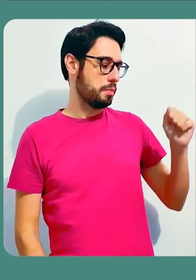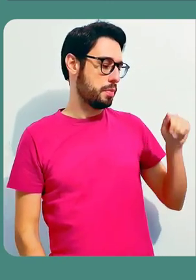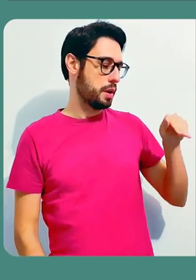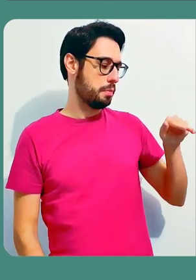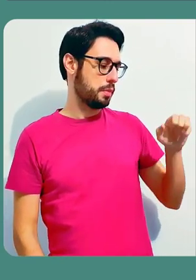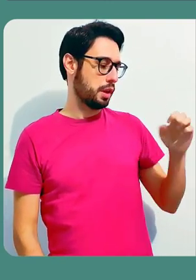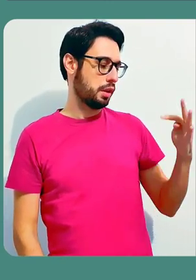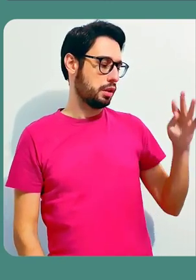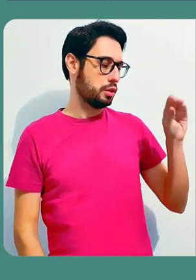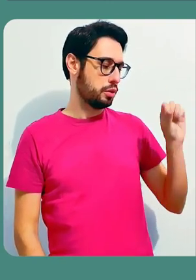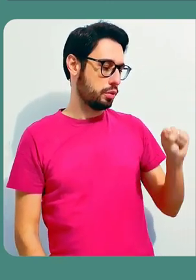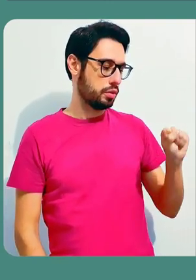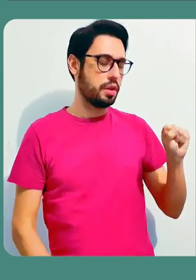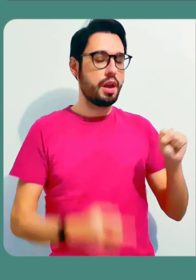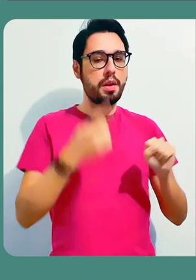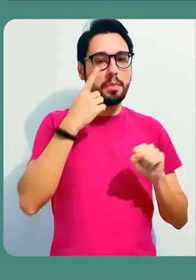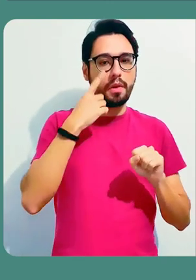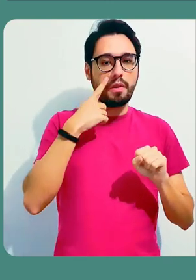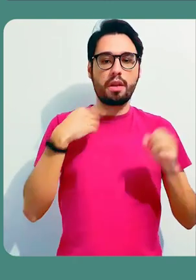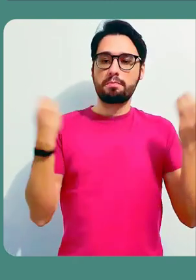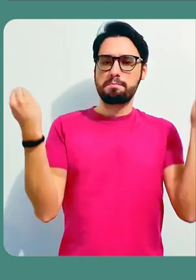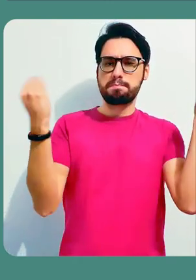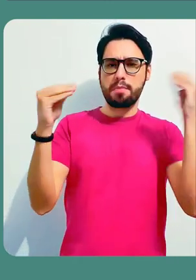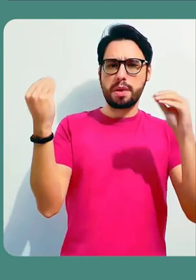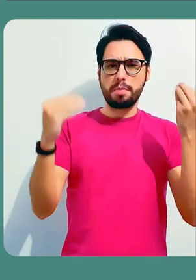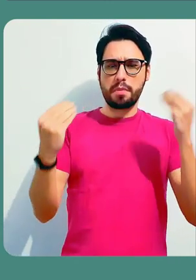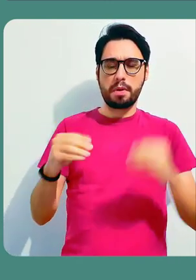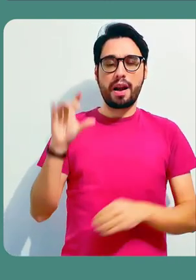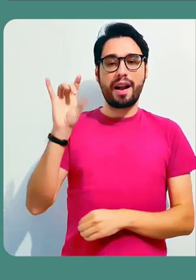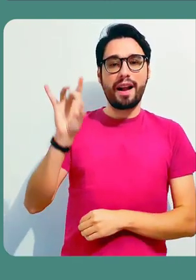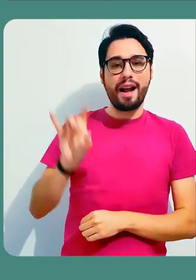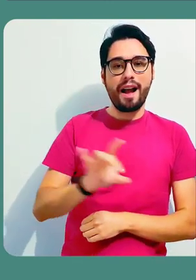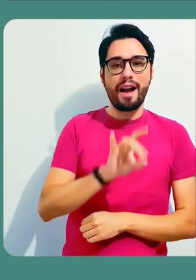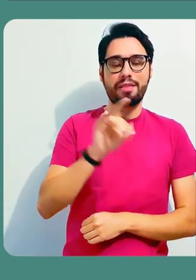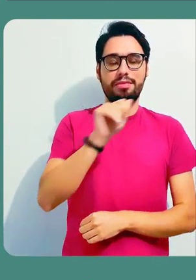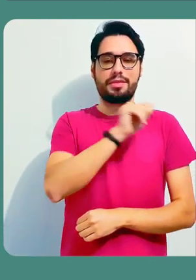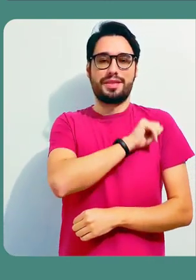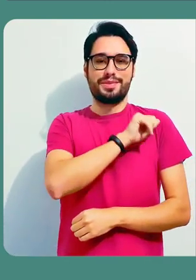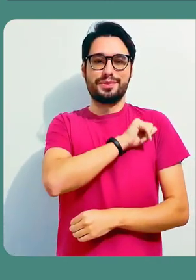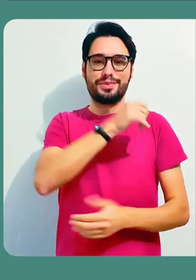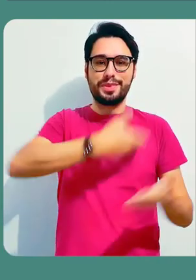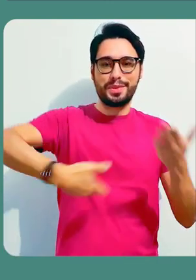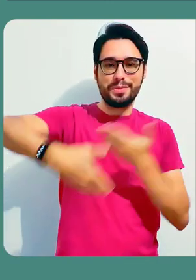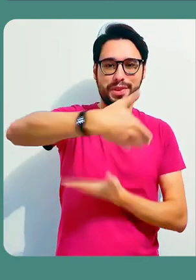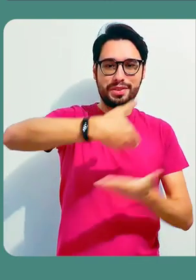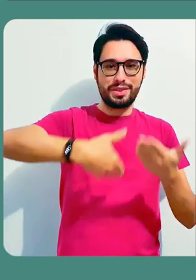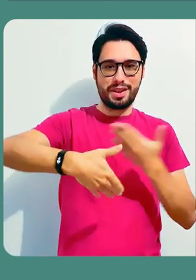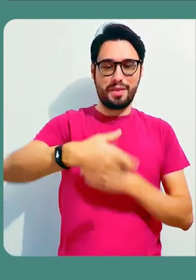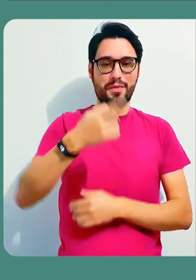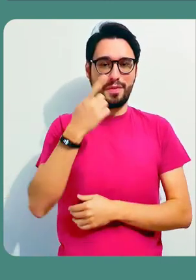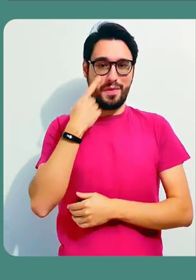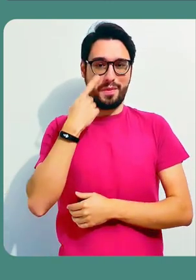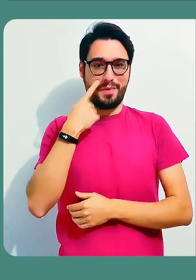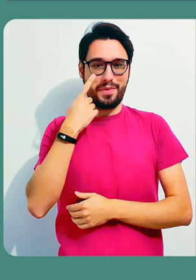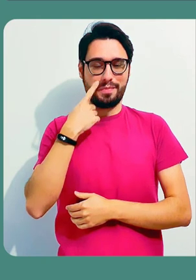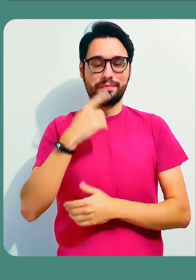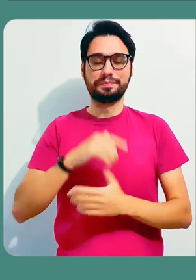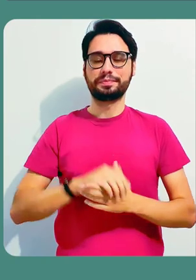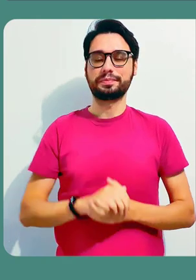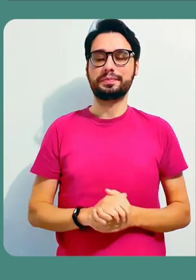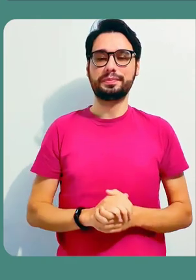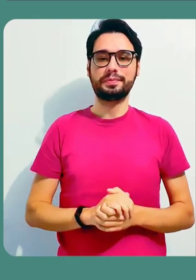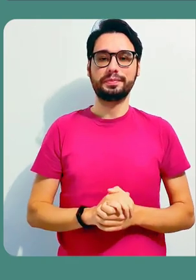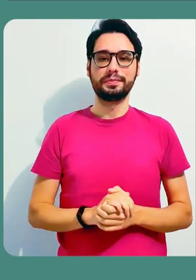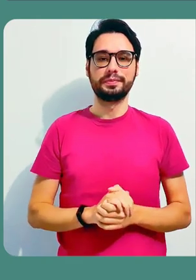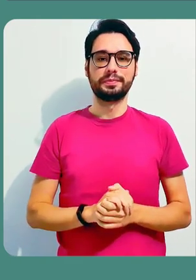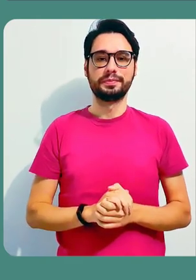individual de cada aluno então era compartilhada com todos a partir da publicação deste mural. Eu vou abrir aqui para vocês verem como que